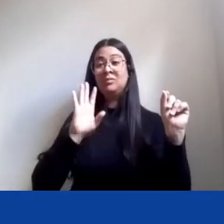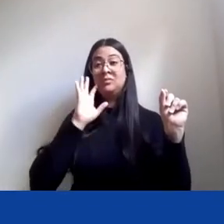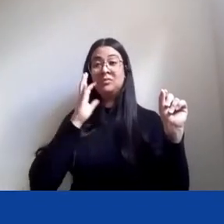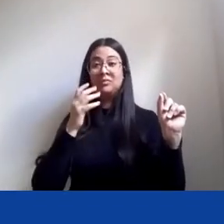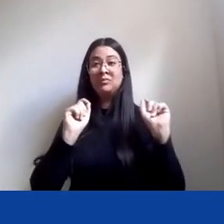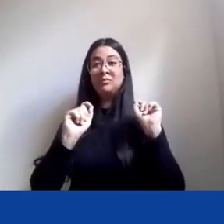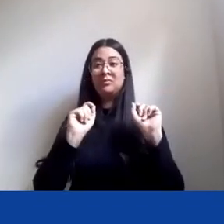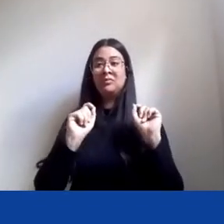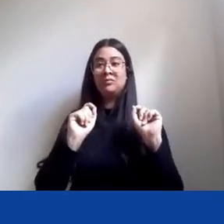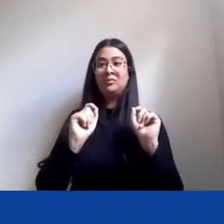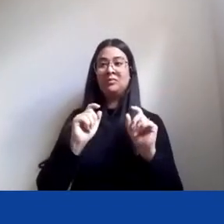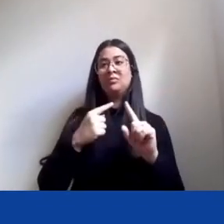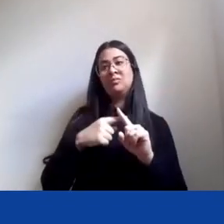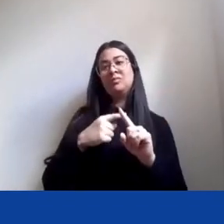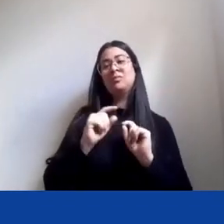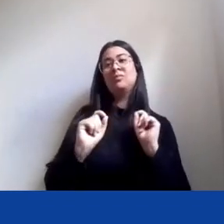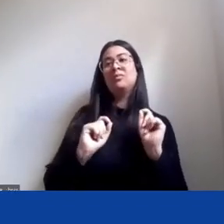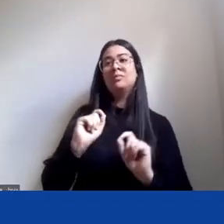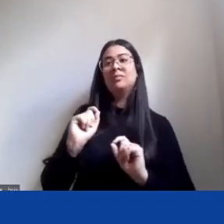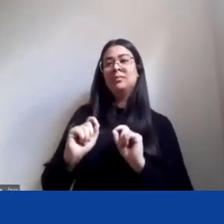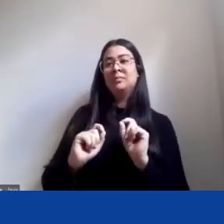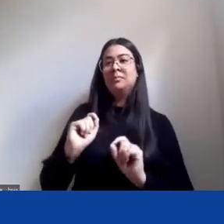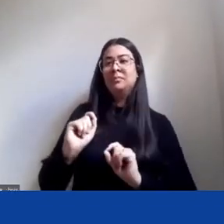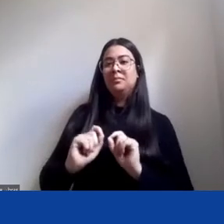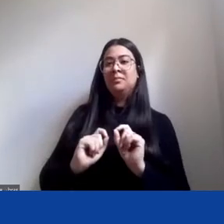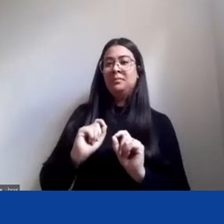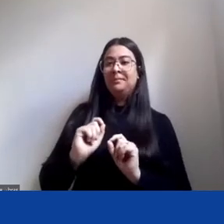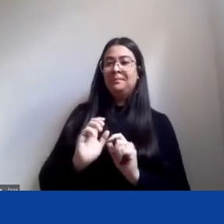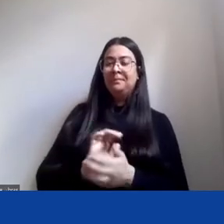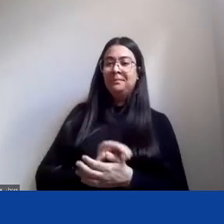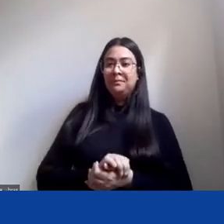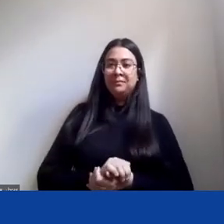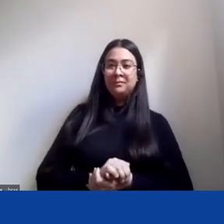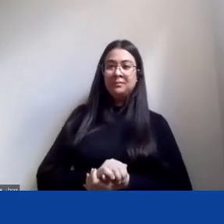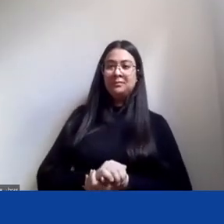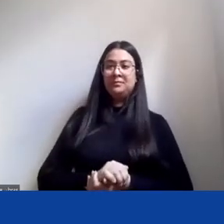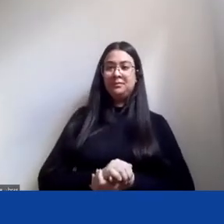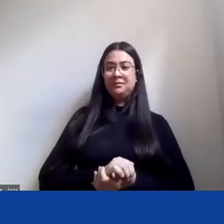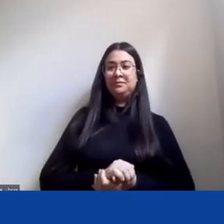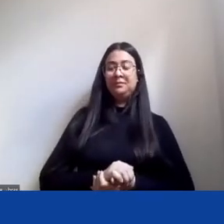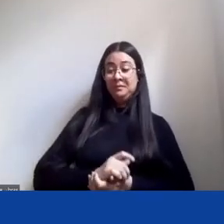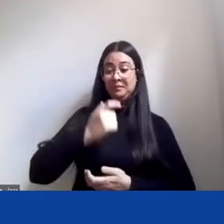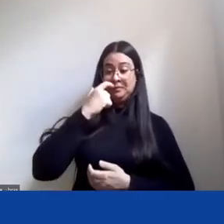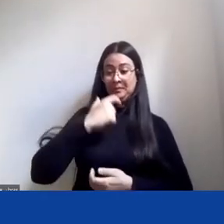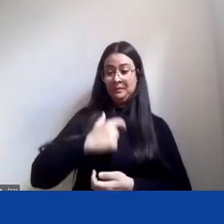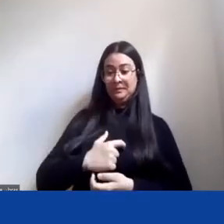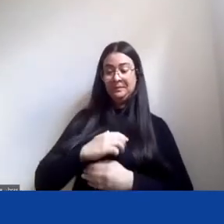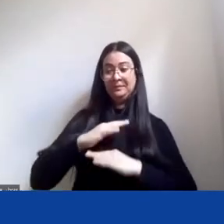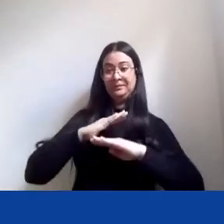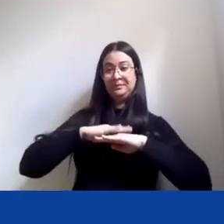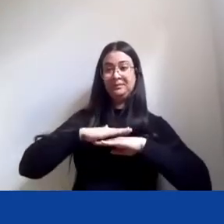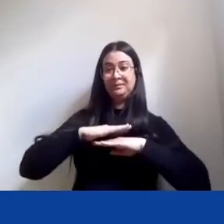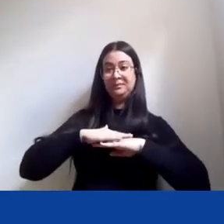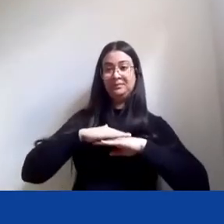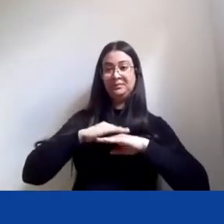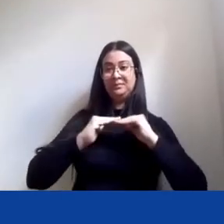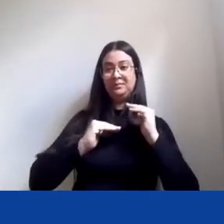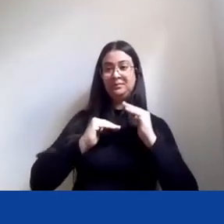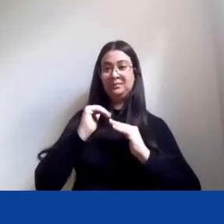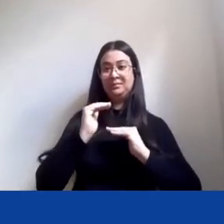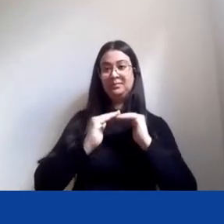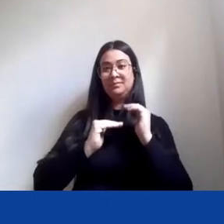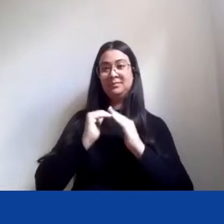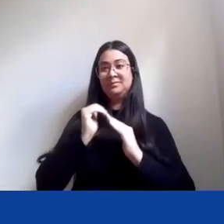Porque, do ponto de vista da, vamos assim, da vocação dele, ele, foi assim que eu entendi,